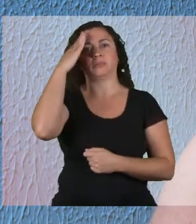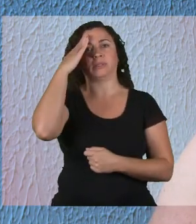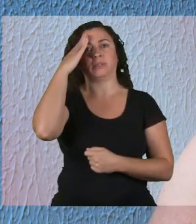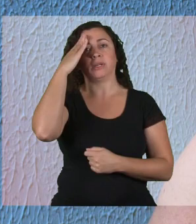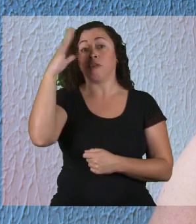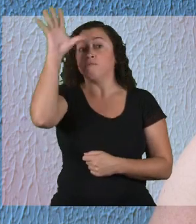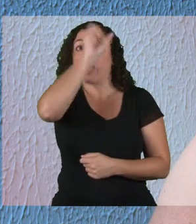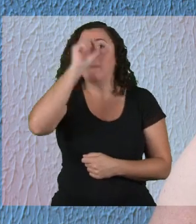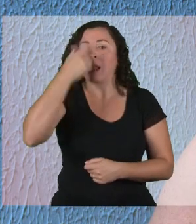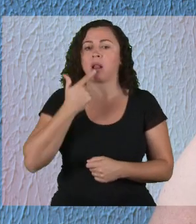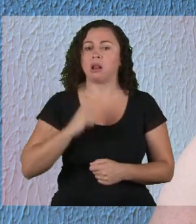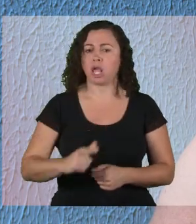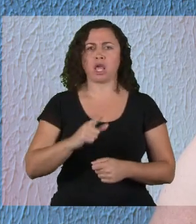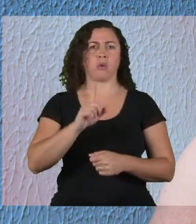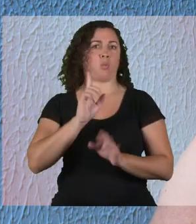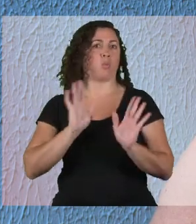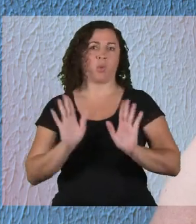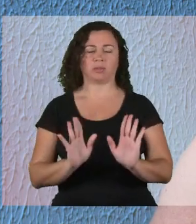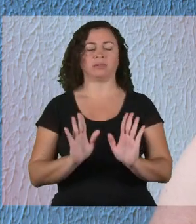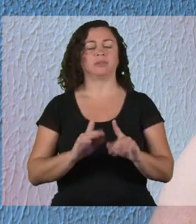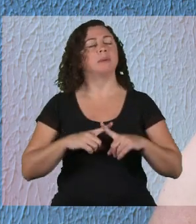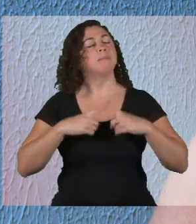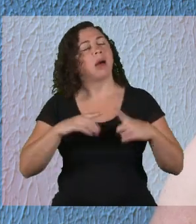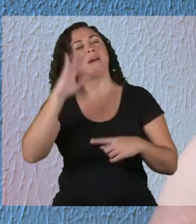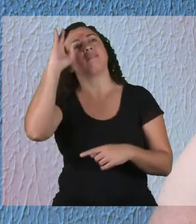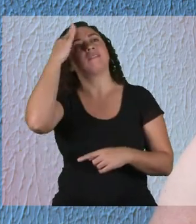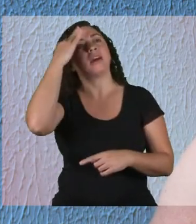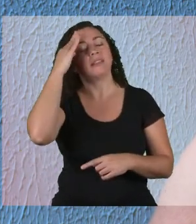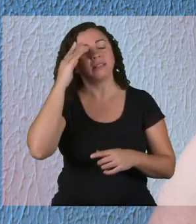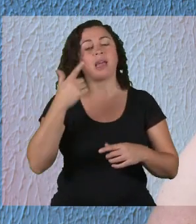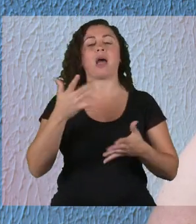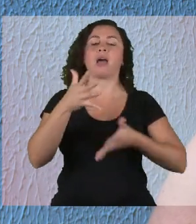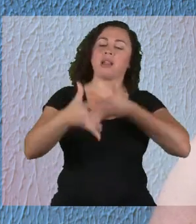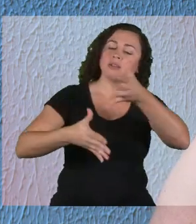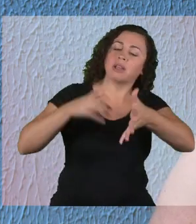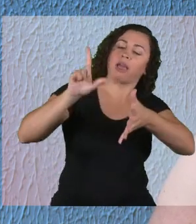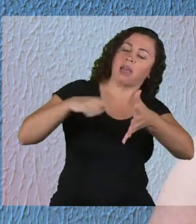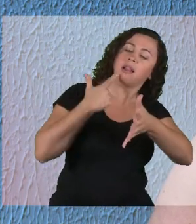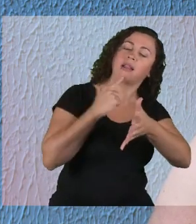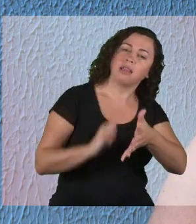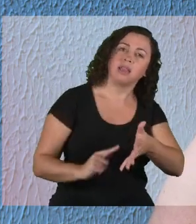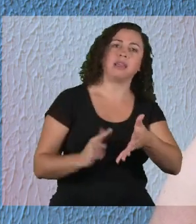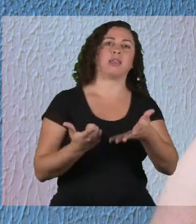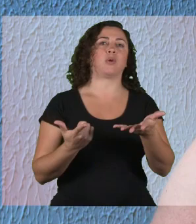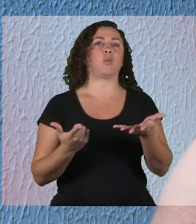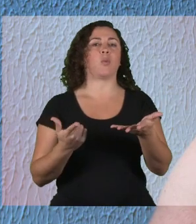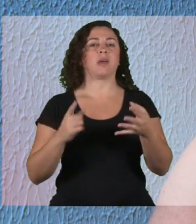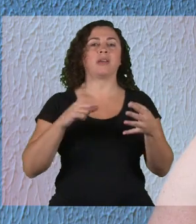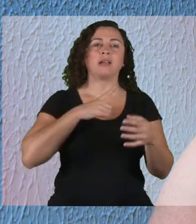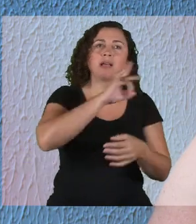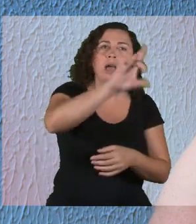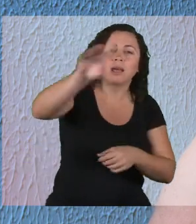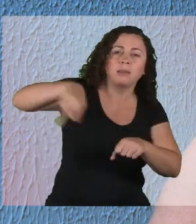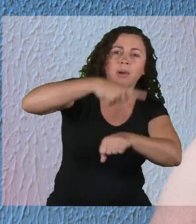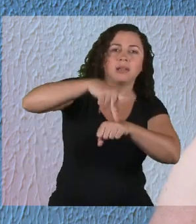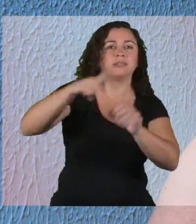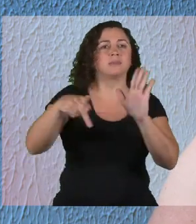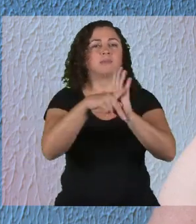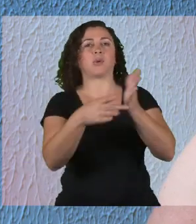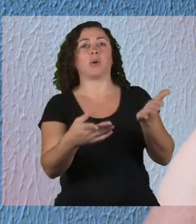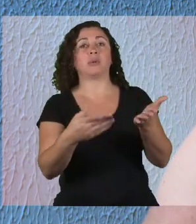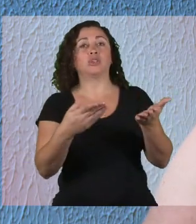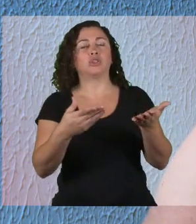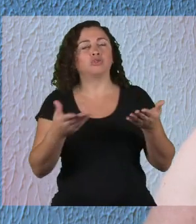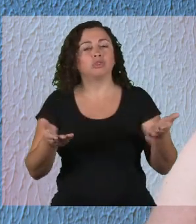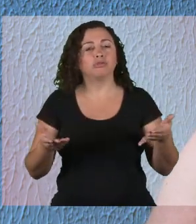Libras. Não que eles vão aprender os nossos licenciados, mas eles vão entender que língua de sinais é língua, que não é universal. Eles vão...